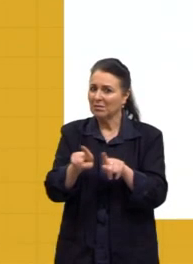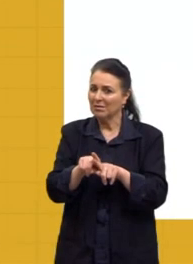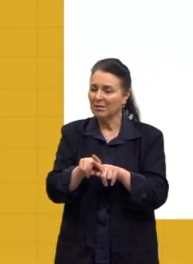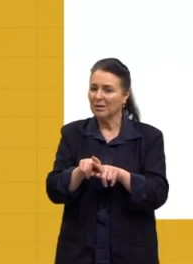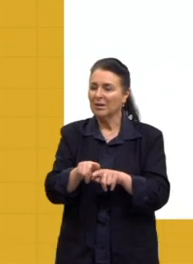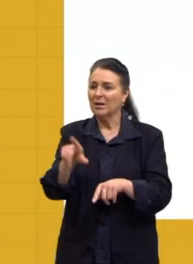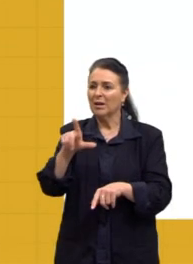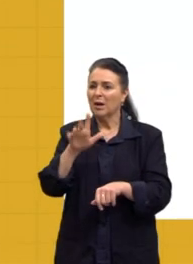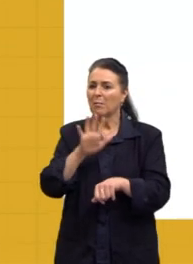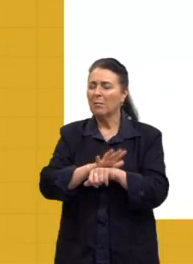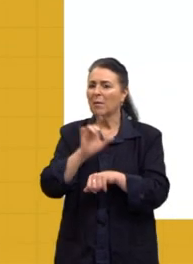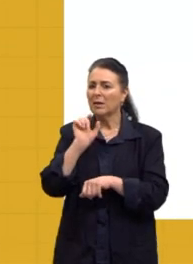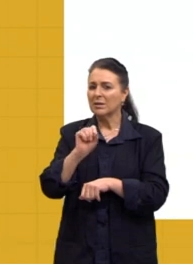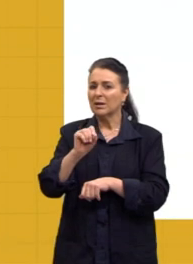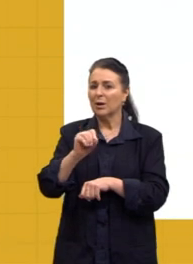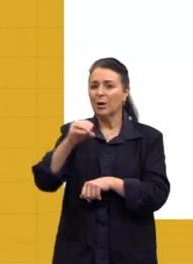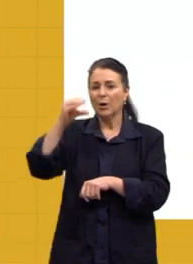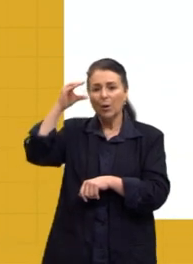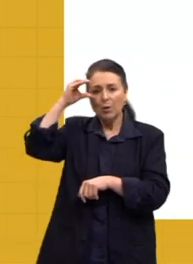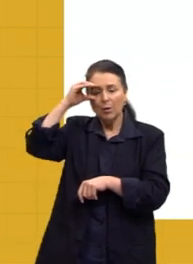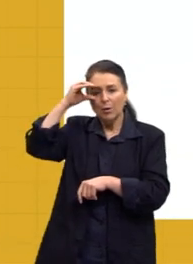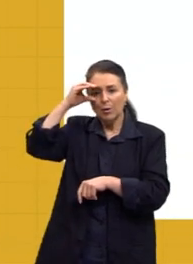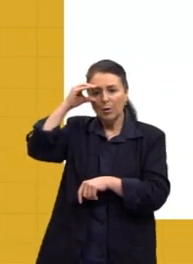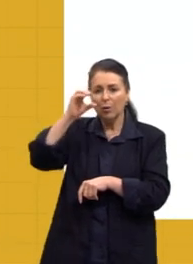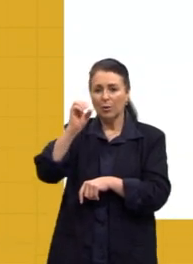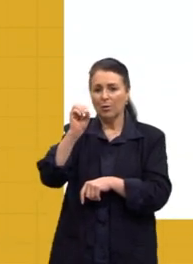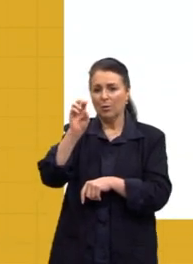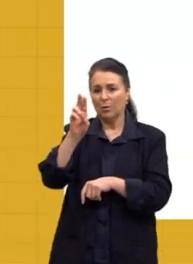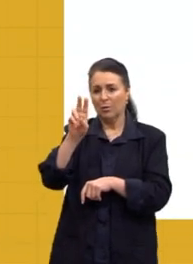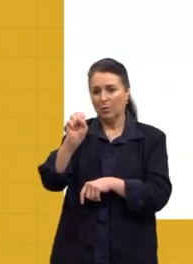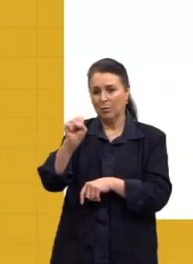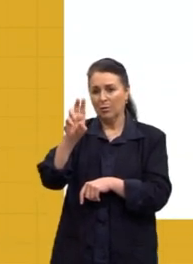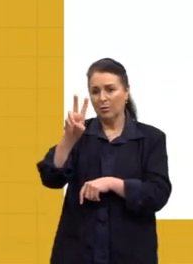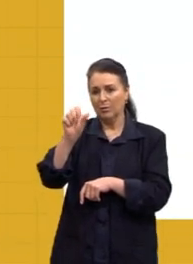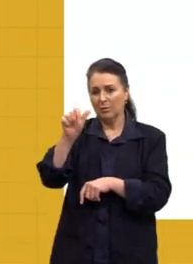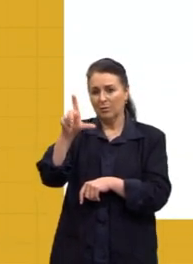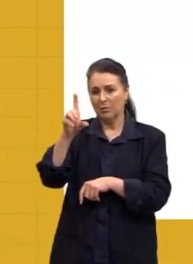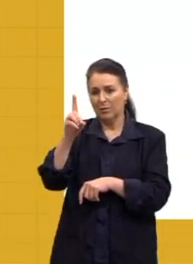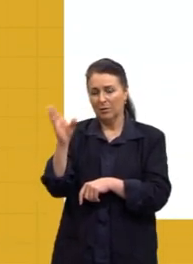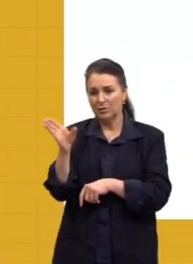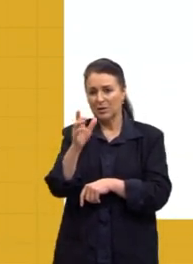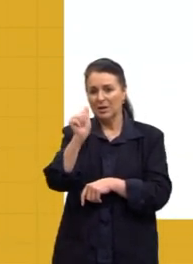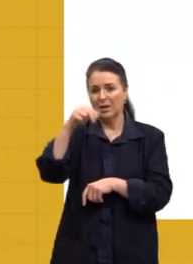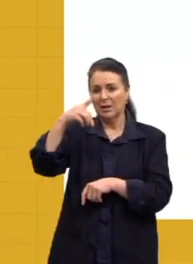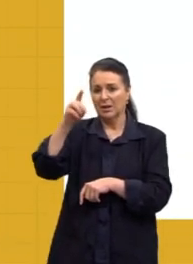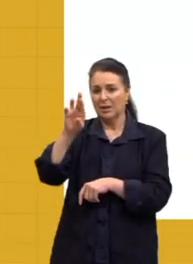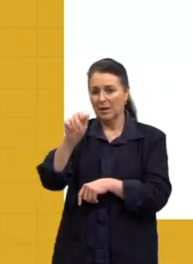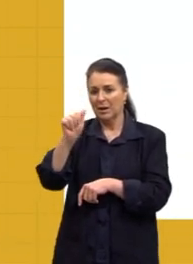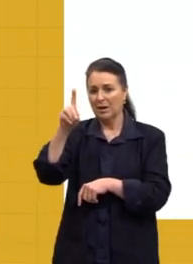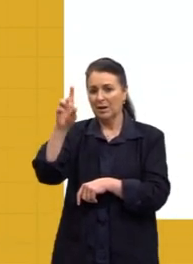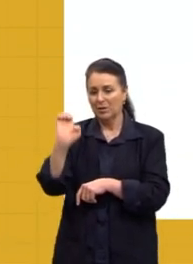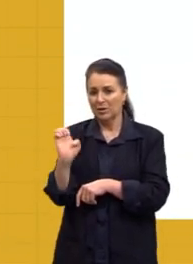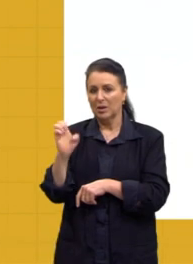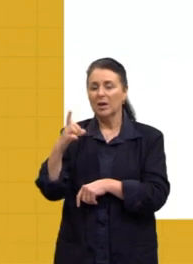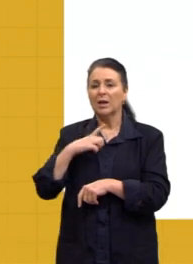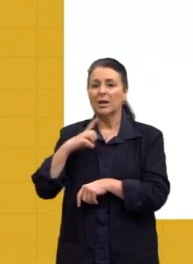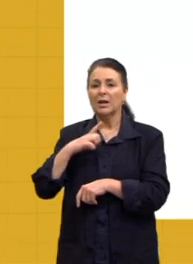Temos quem mais aqui? O Osvaldo de Andrade, que é muito bonito. Ele era um rapaz muito bonito, foi casado com a artista. É,